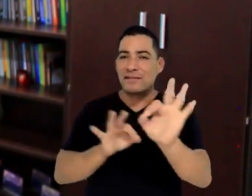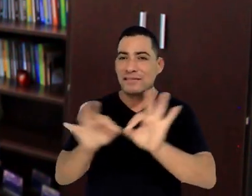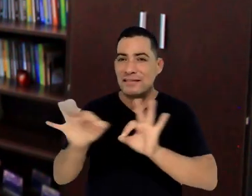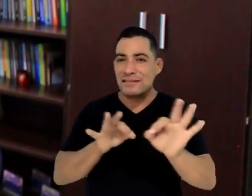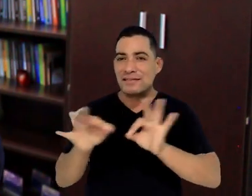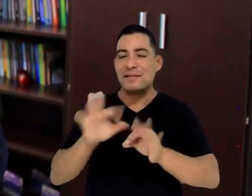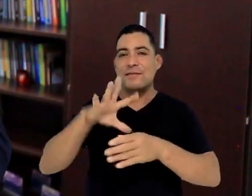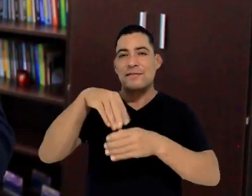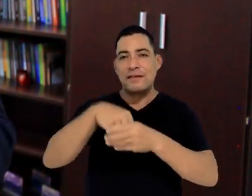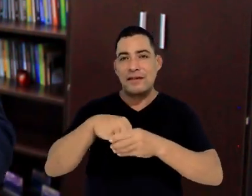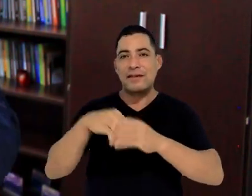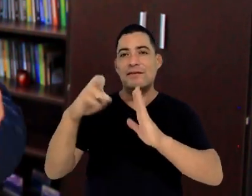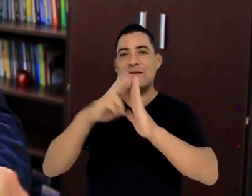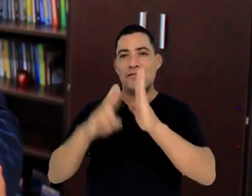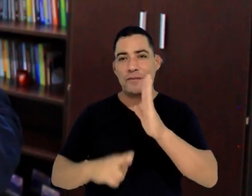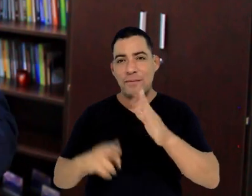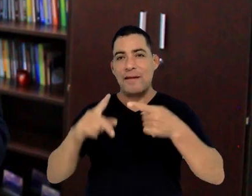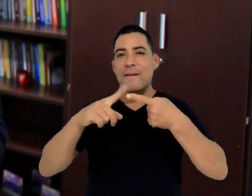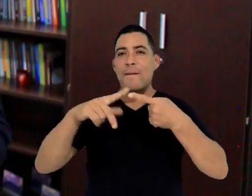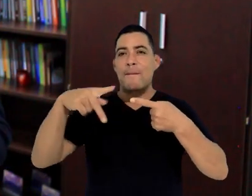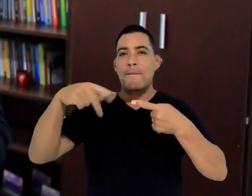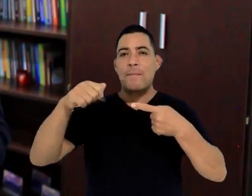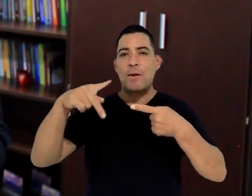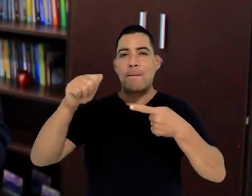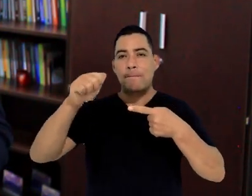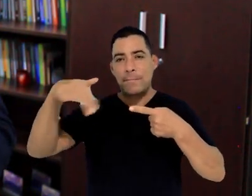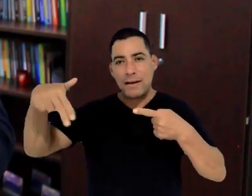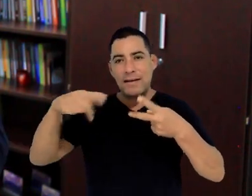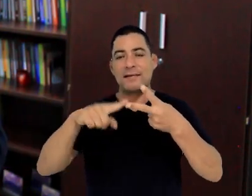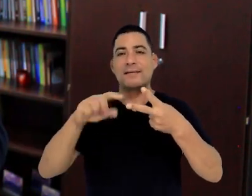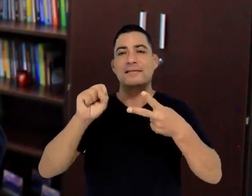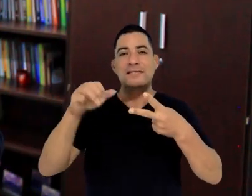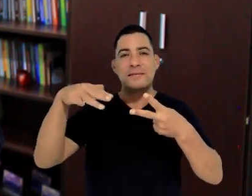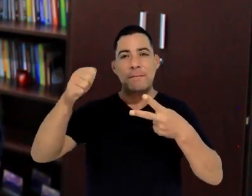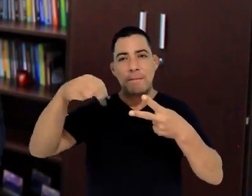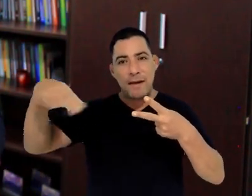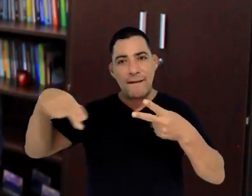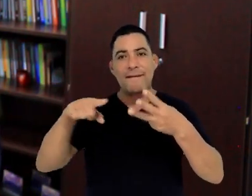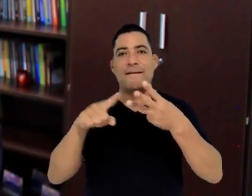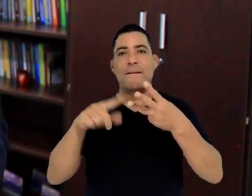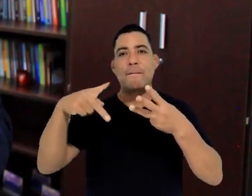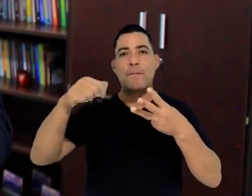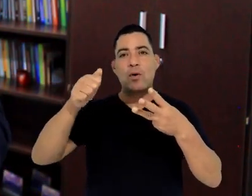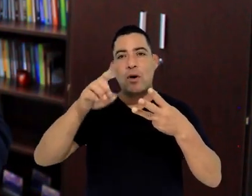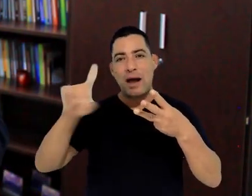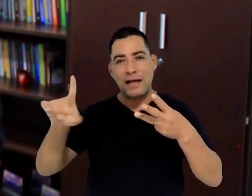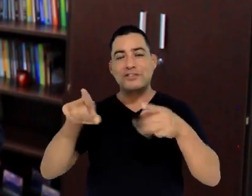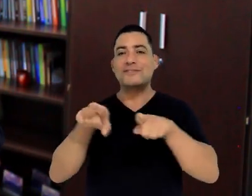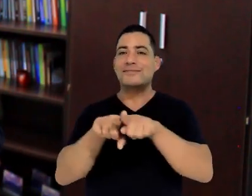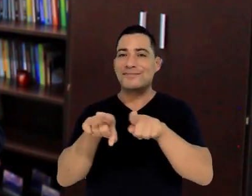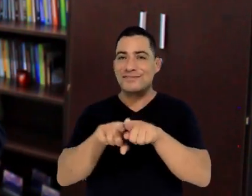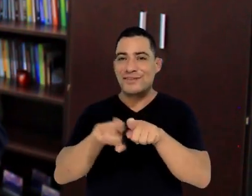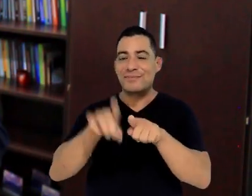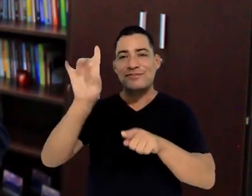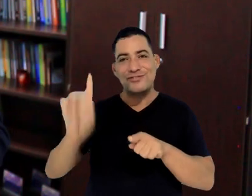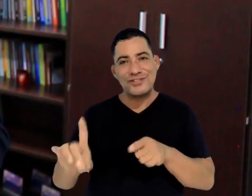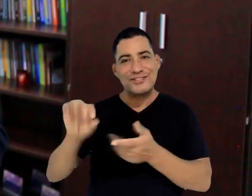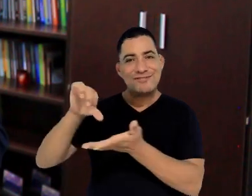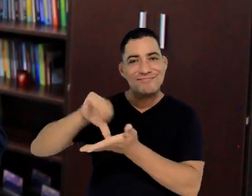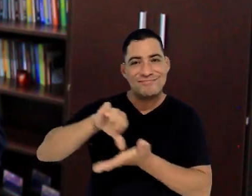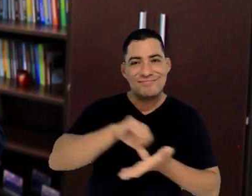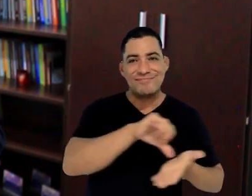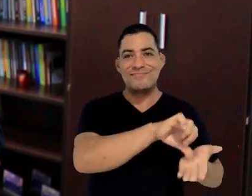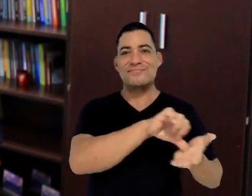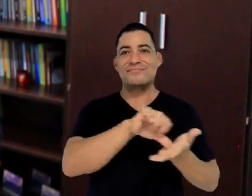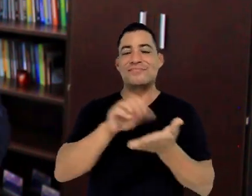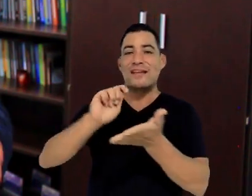infraestrutura, com a importante contribuição da Proplan, a supervisão da CIMAM e o apoio da PROAD e das direções